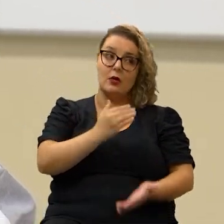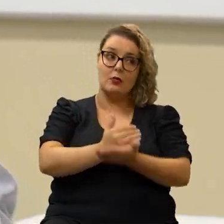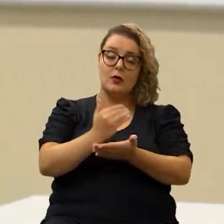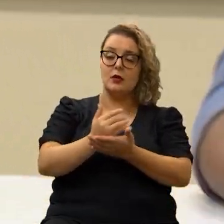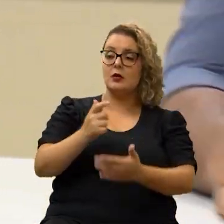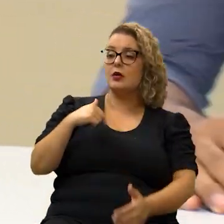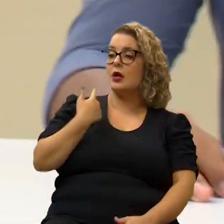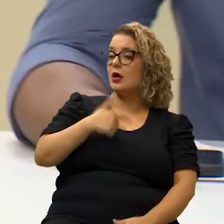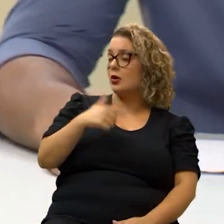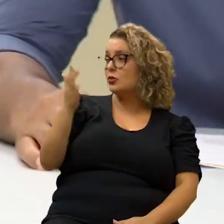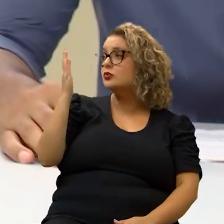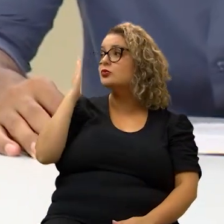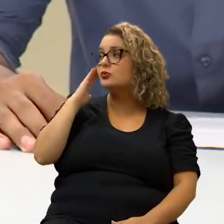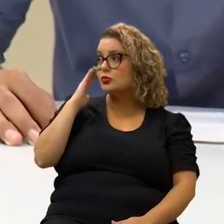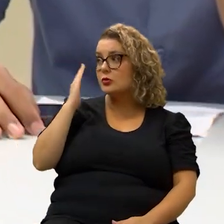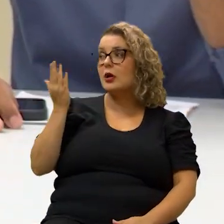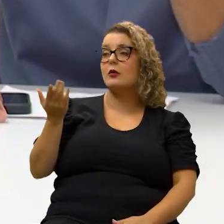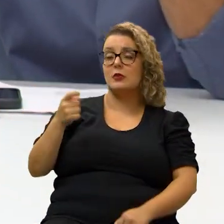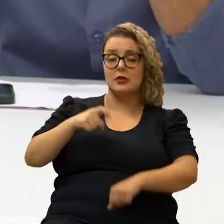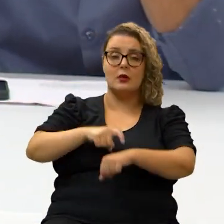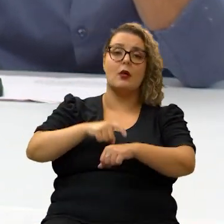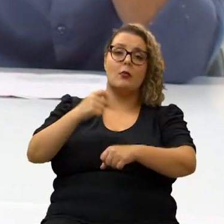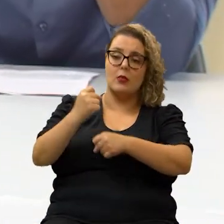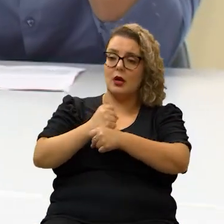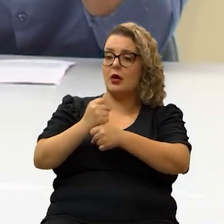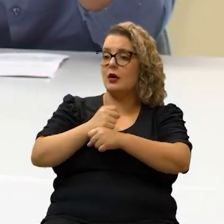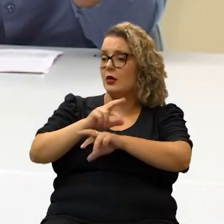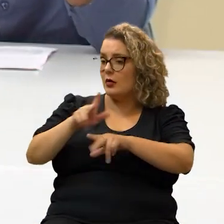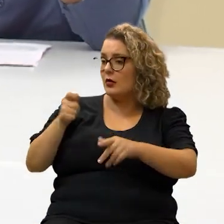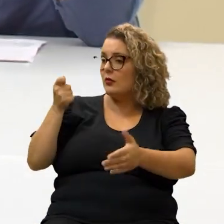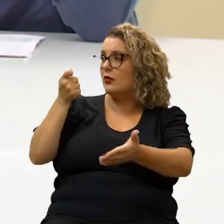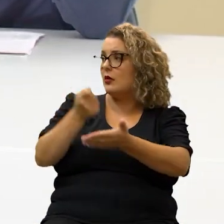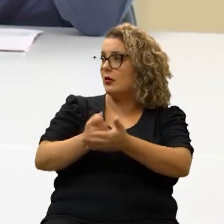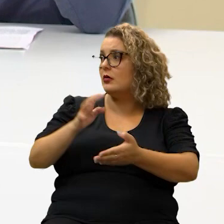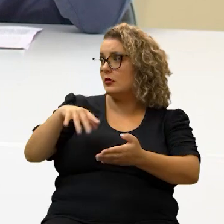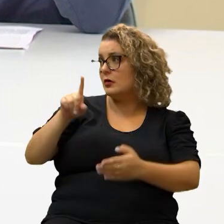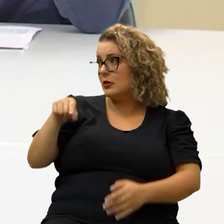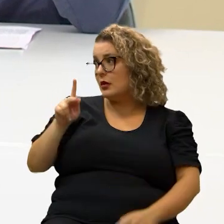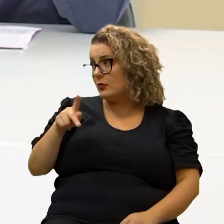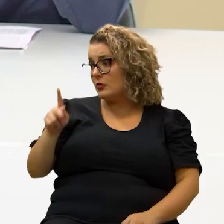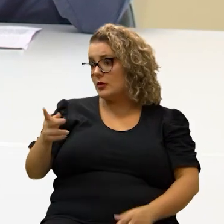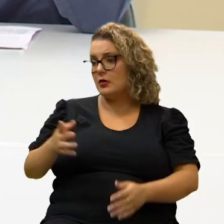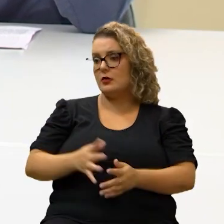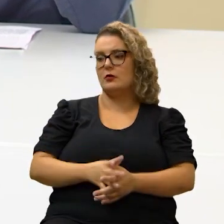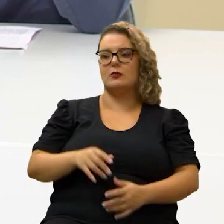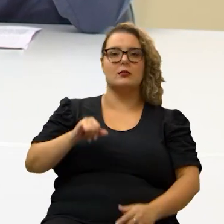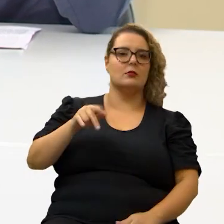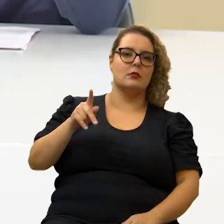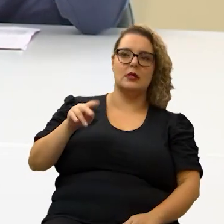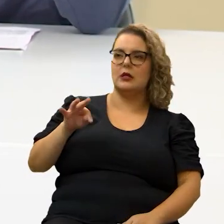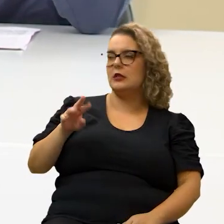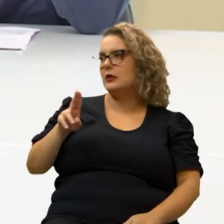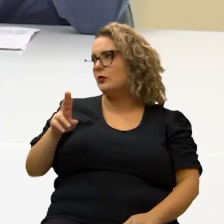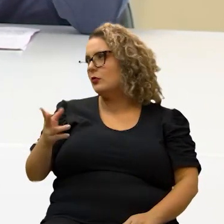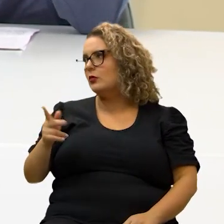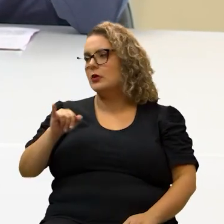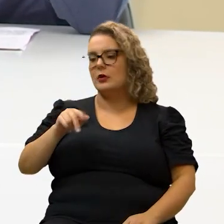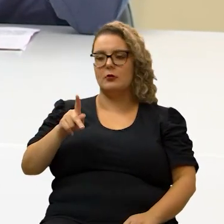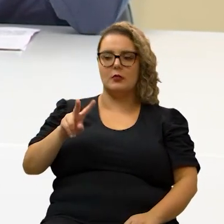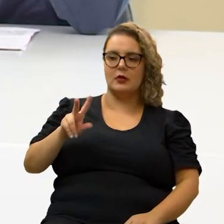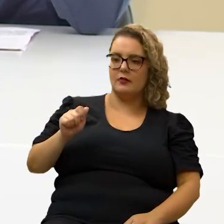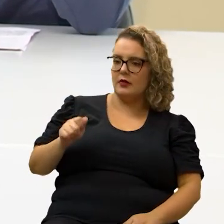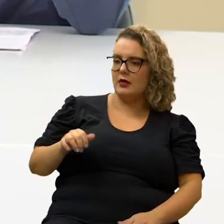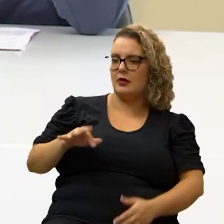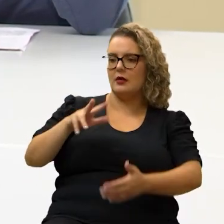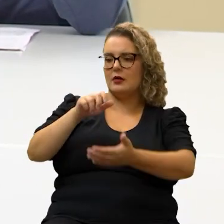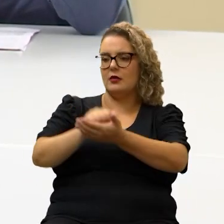e a gente sabe que nessa época do ano são várias contas a se pagar né professor PTU, IPVA